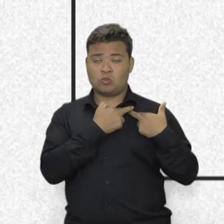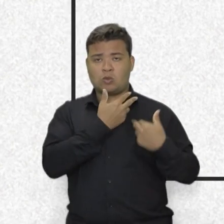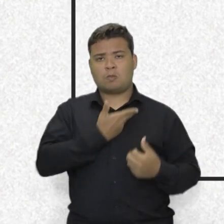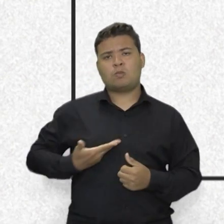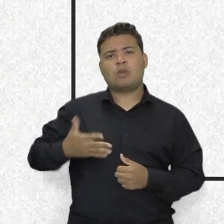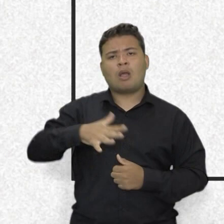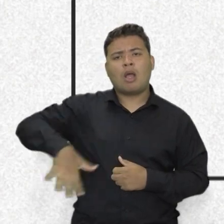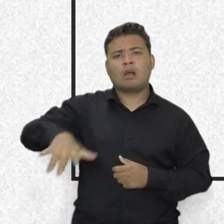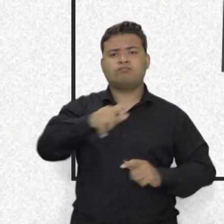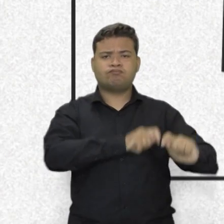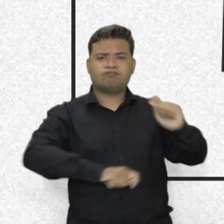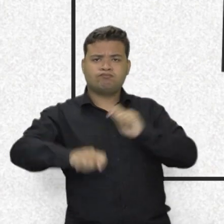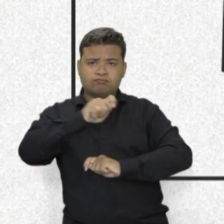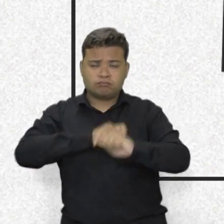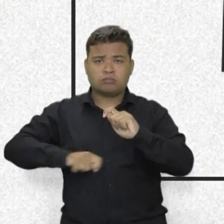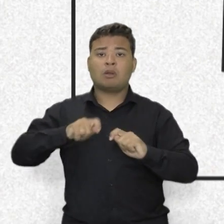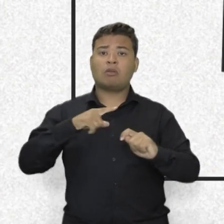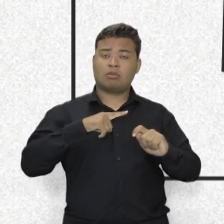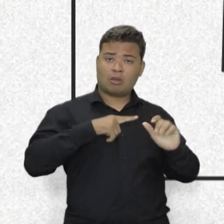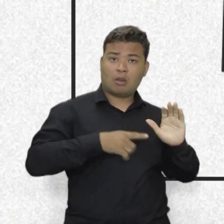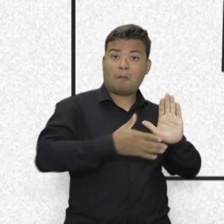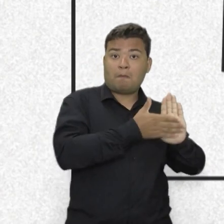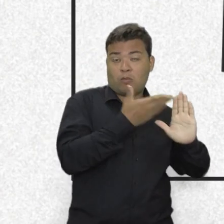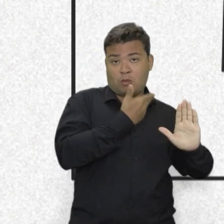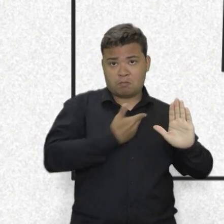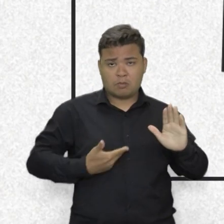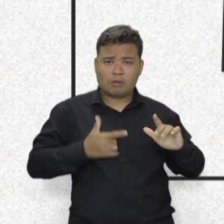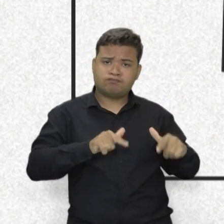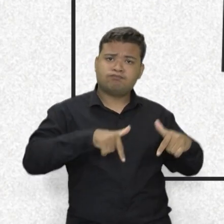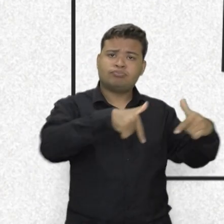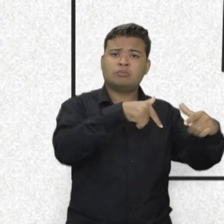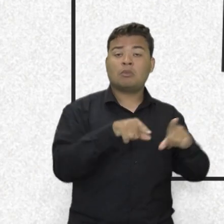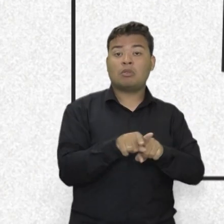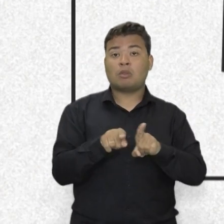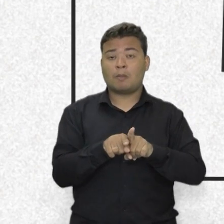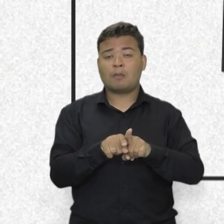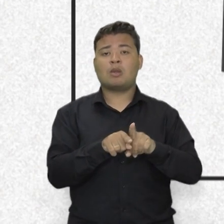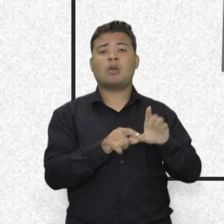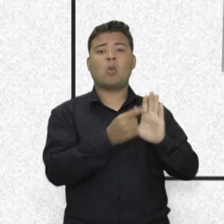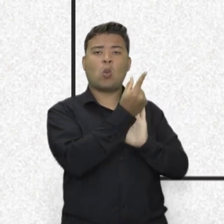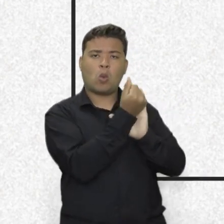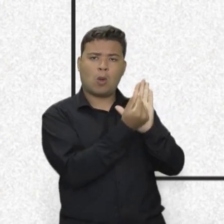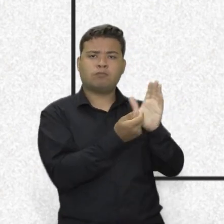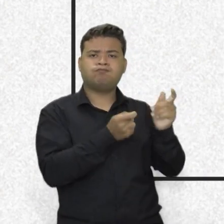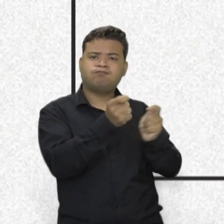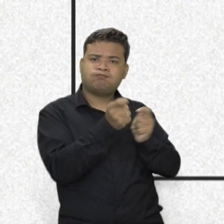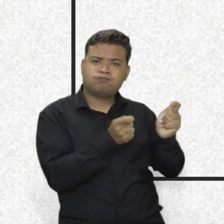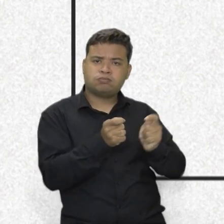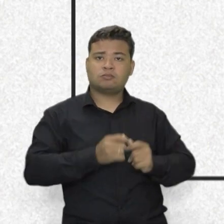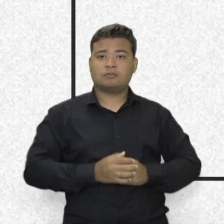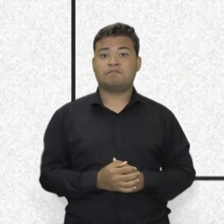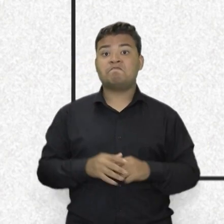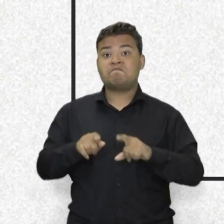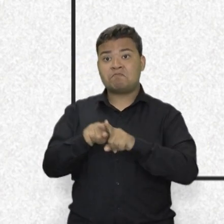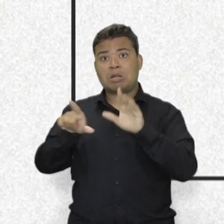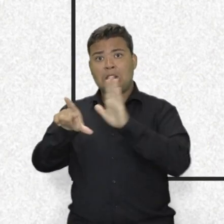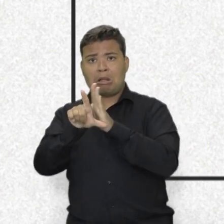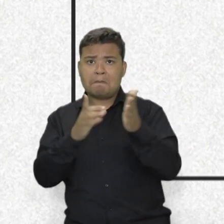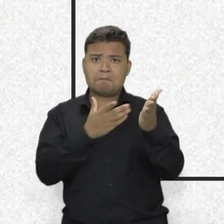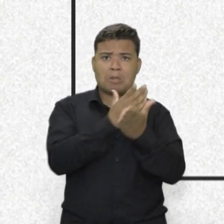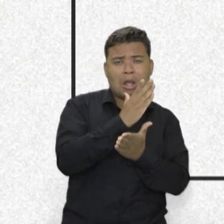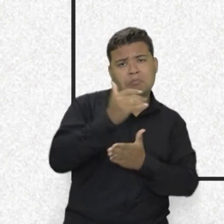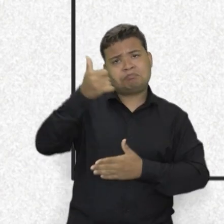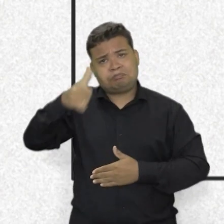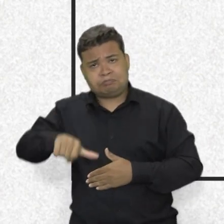administração pública, executando políticas públicas e controlando o orçamento. Também é papel do executivo sancionar ou